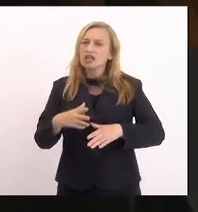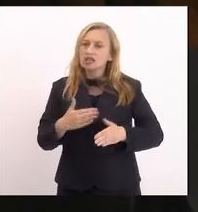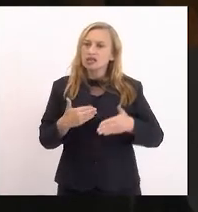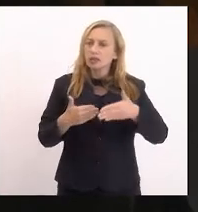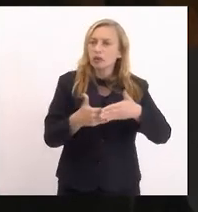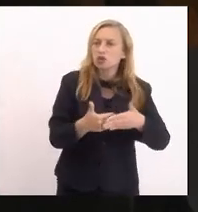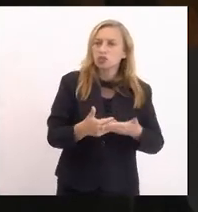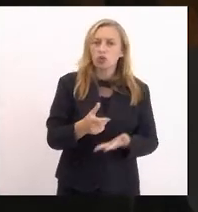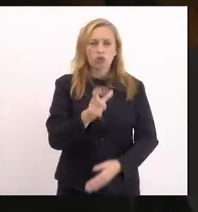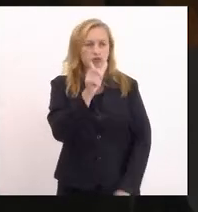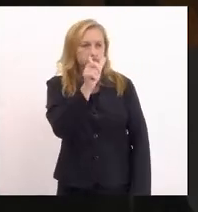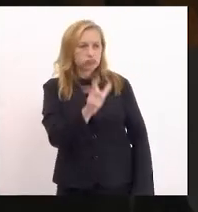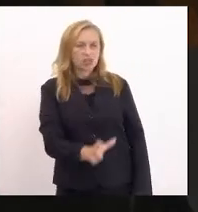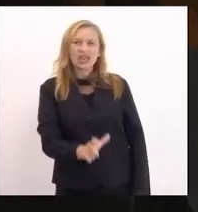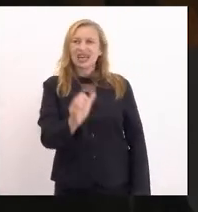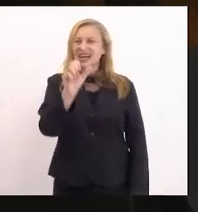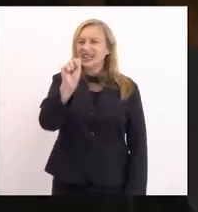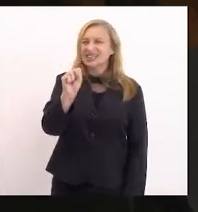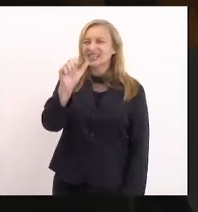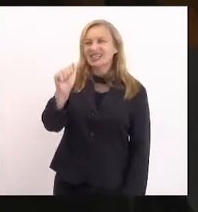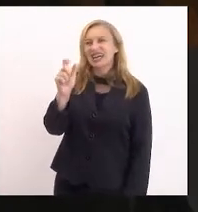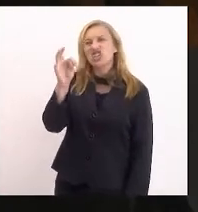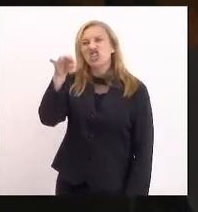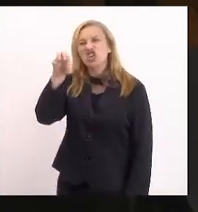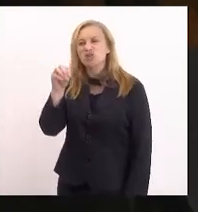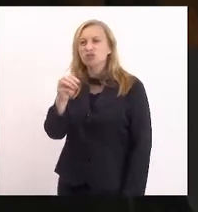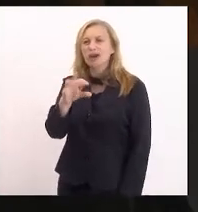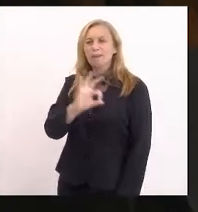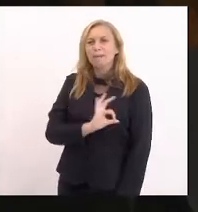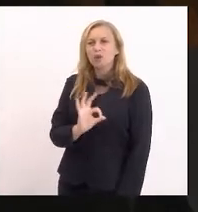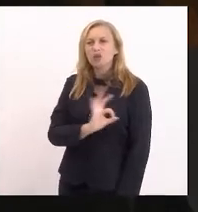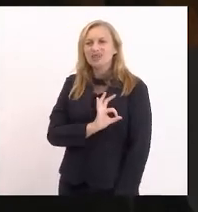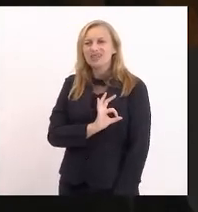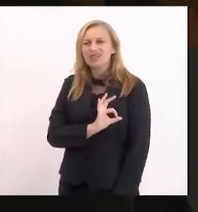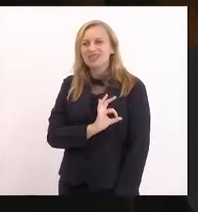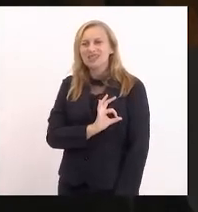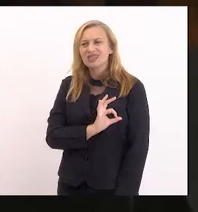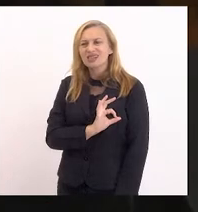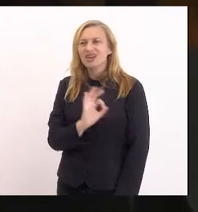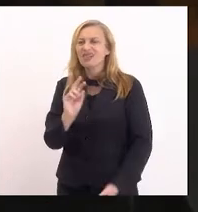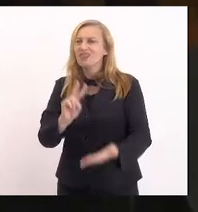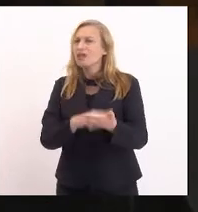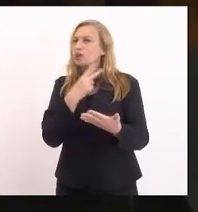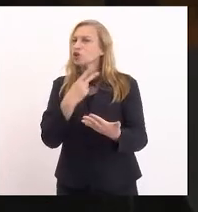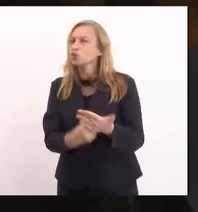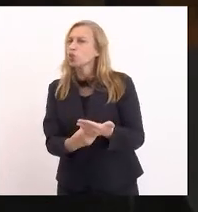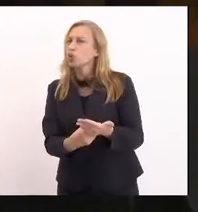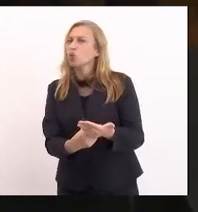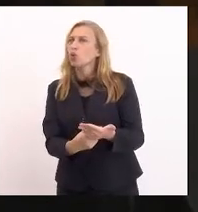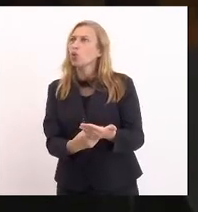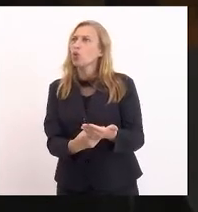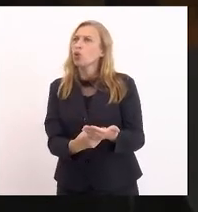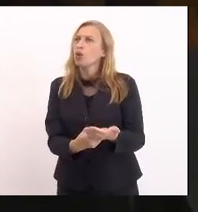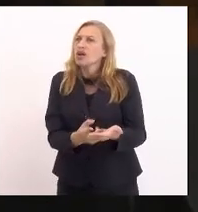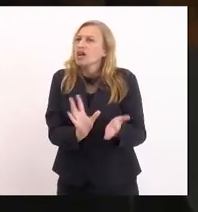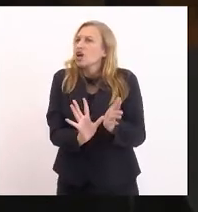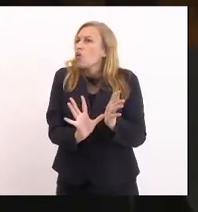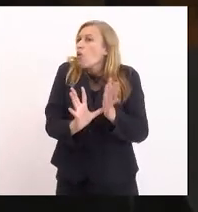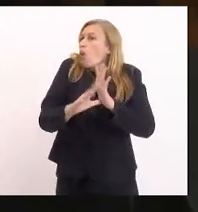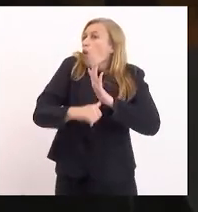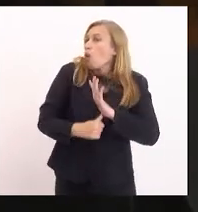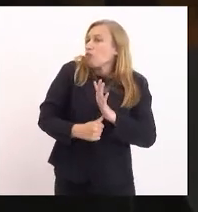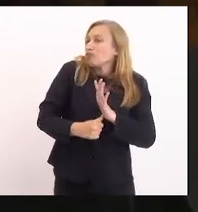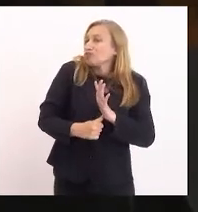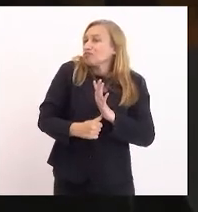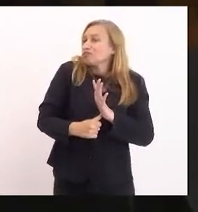esse sargento da polícia interpretou aquela situação como uma situação que